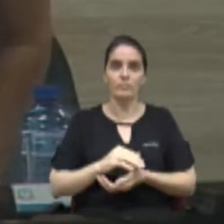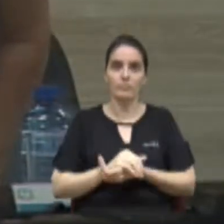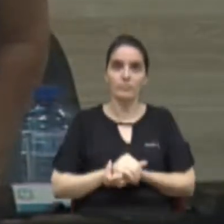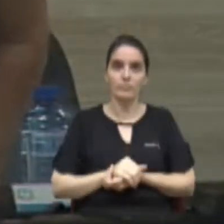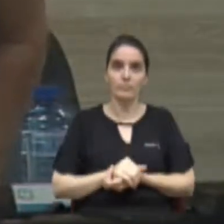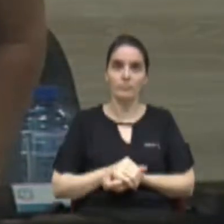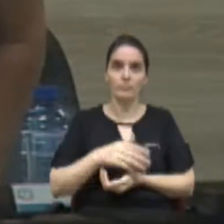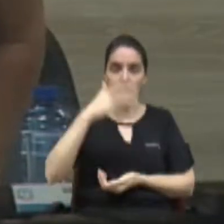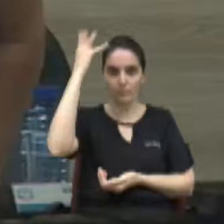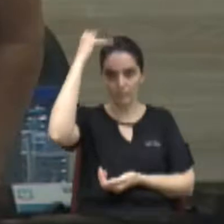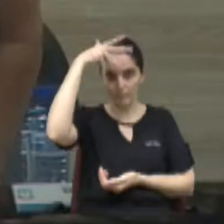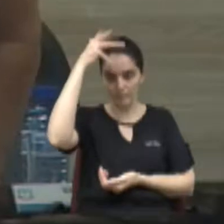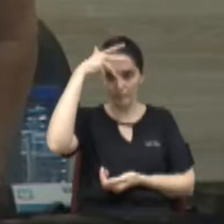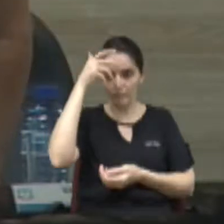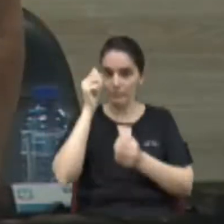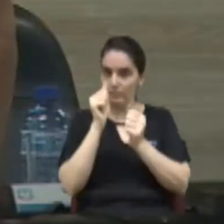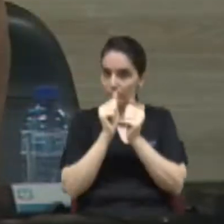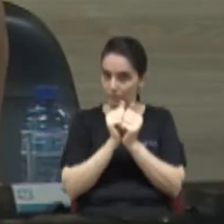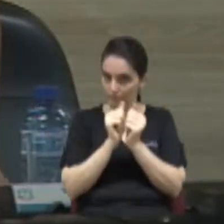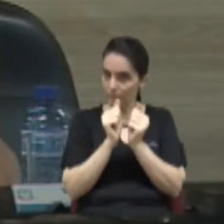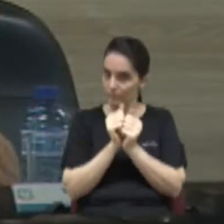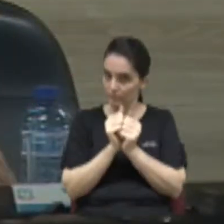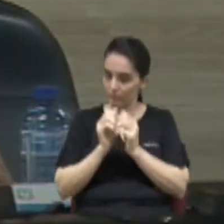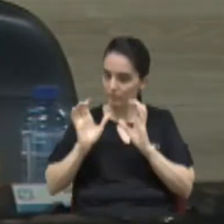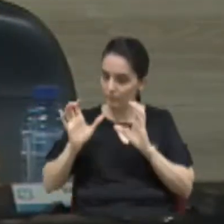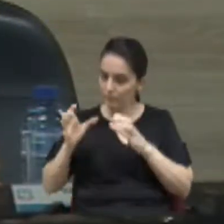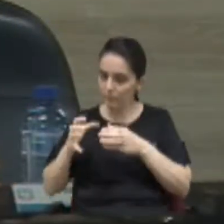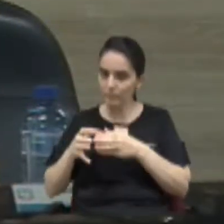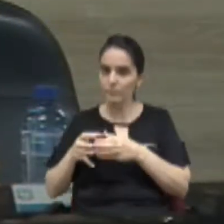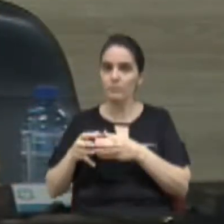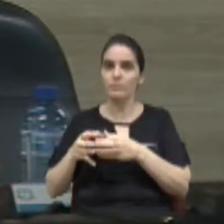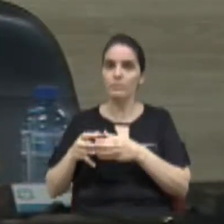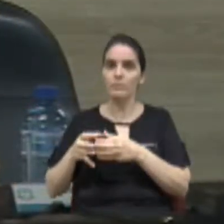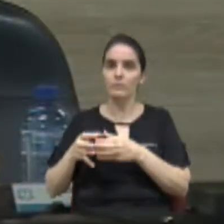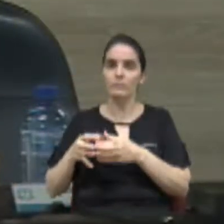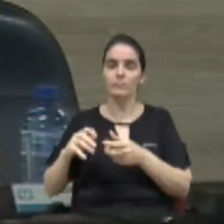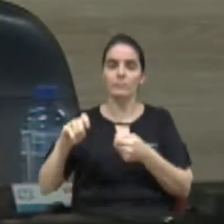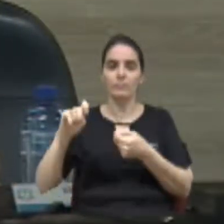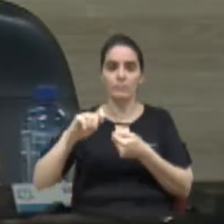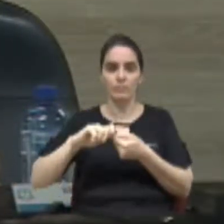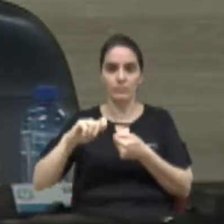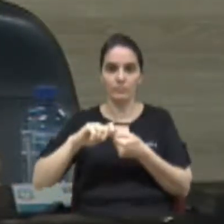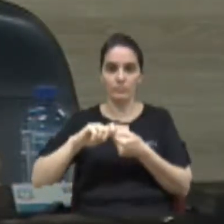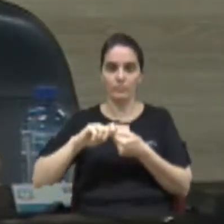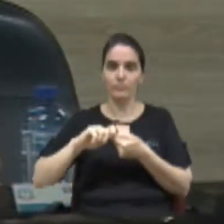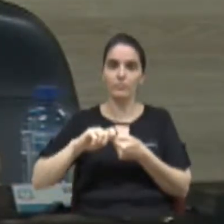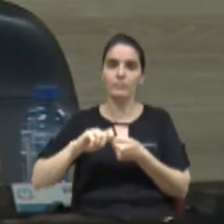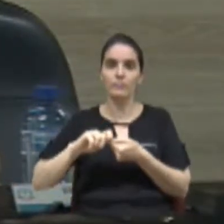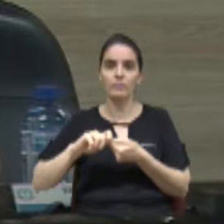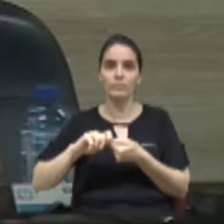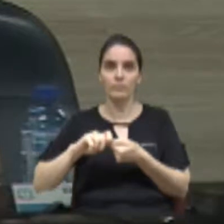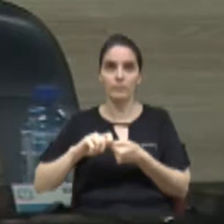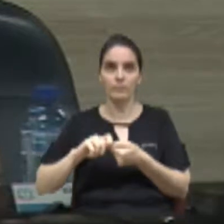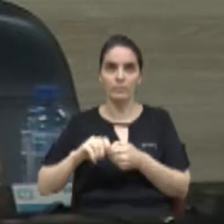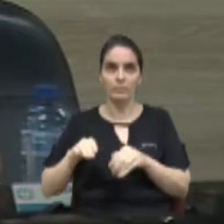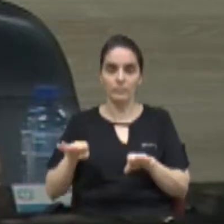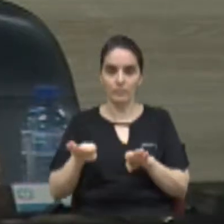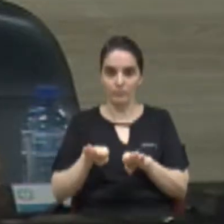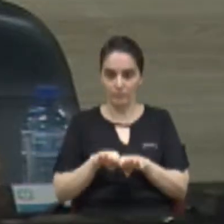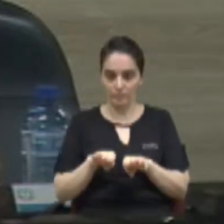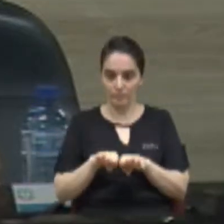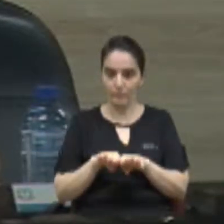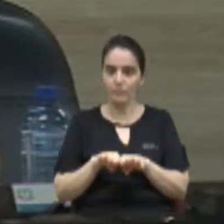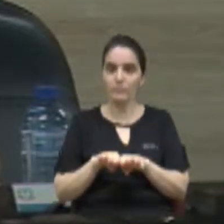junto com a comissão nesse dia, o que nos permitiu, e também creio que assim